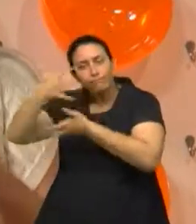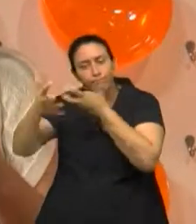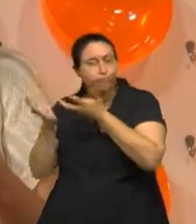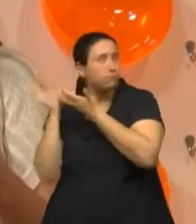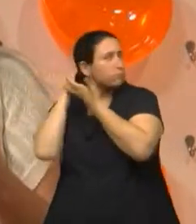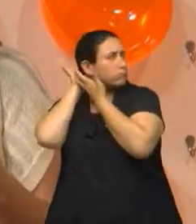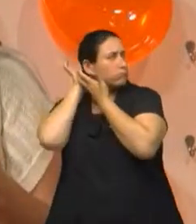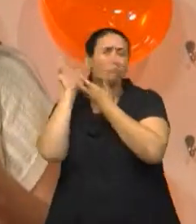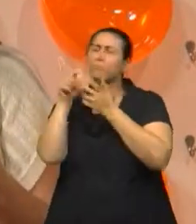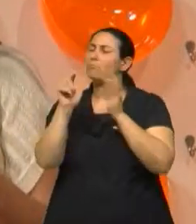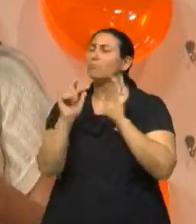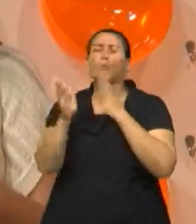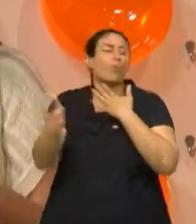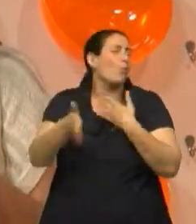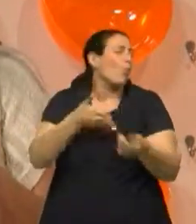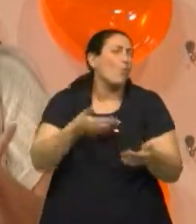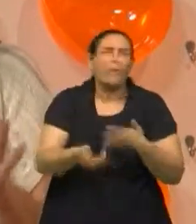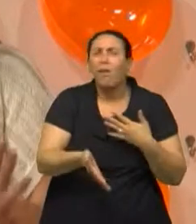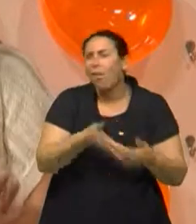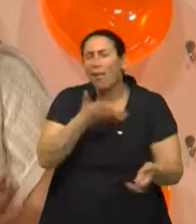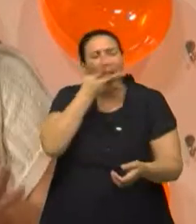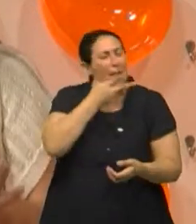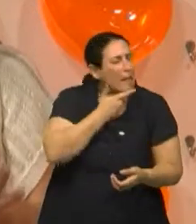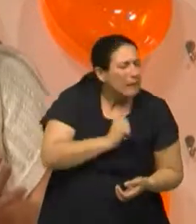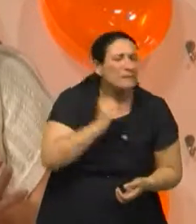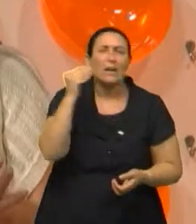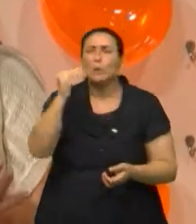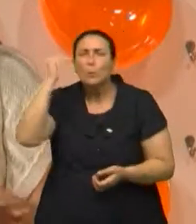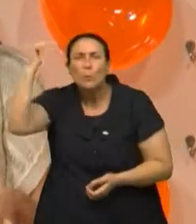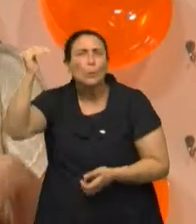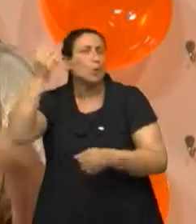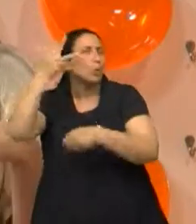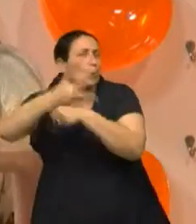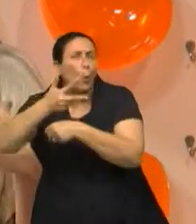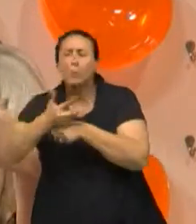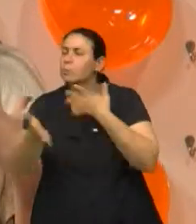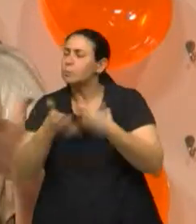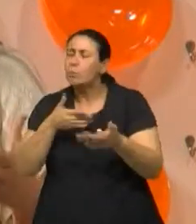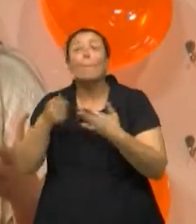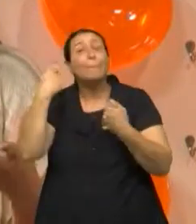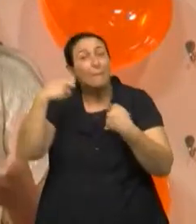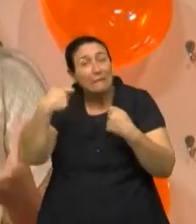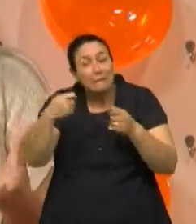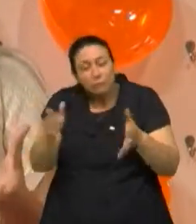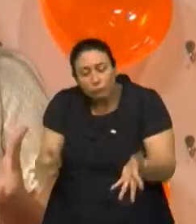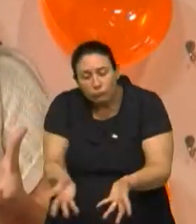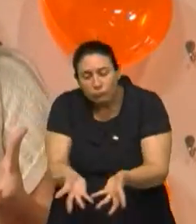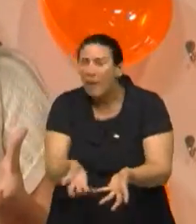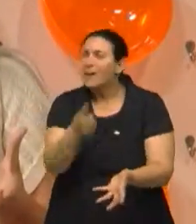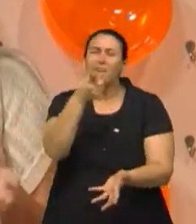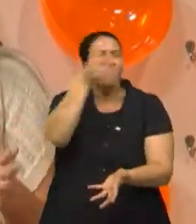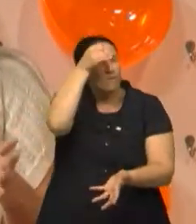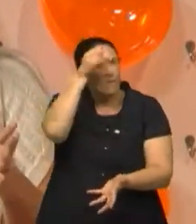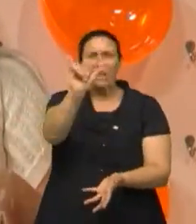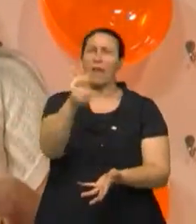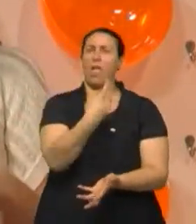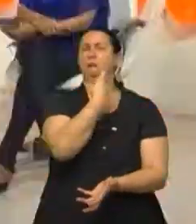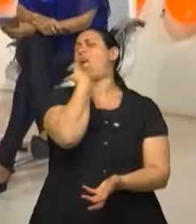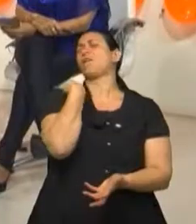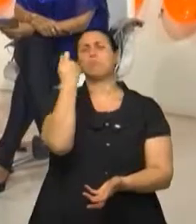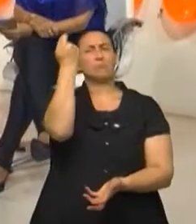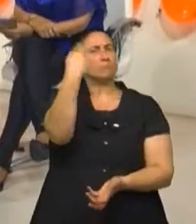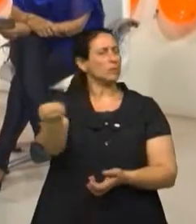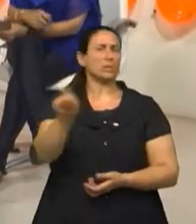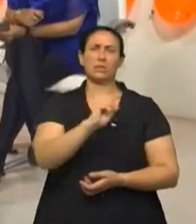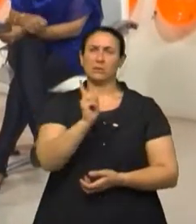universal. Adulto, criança, idoso, tem que ter o mesmo cuidado. E não tente puxar a língua da vítima. E chamar